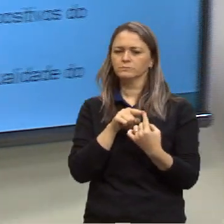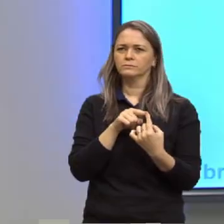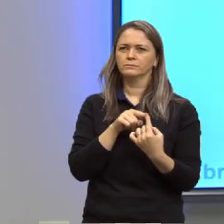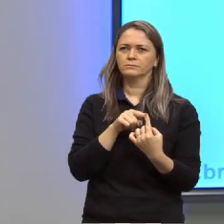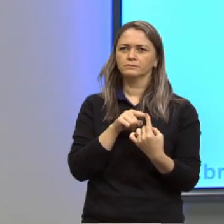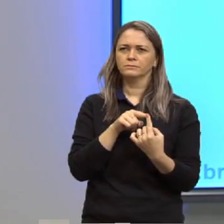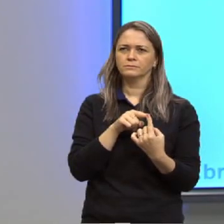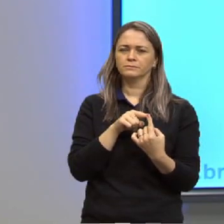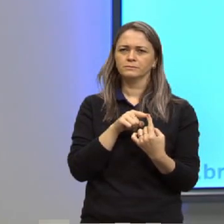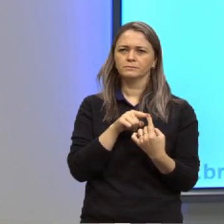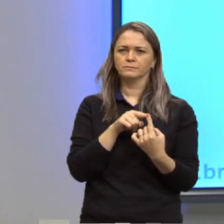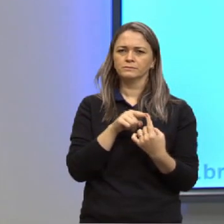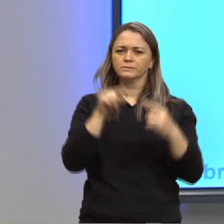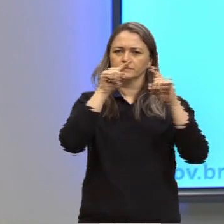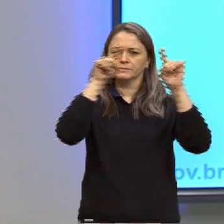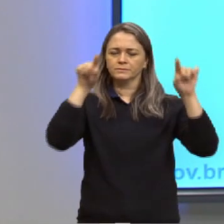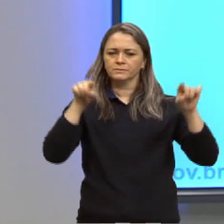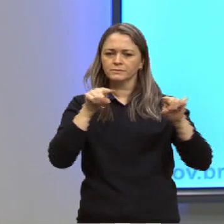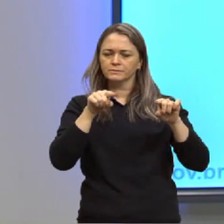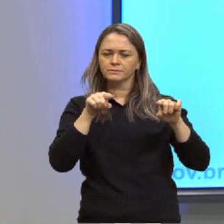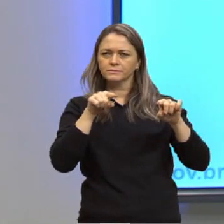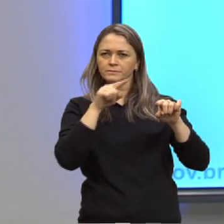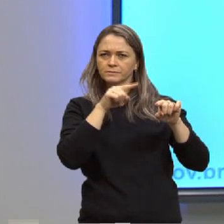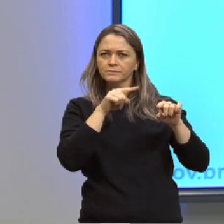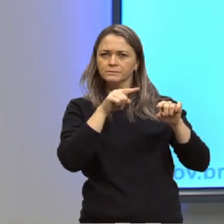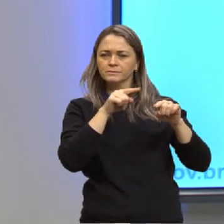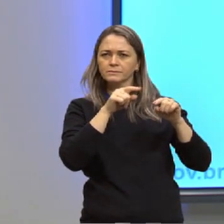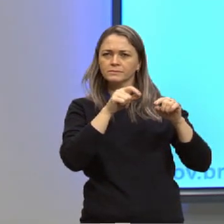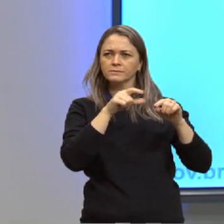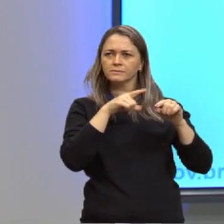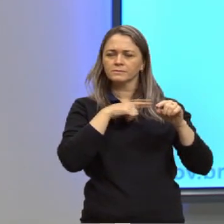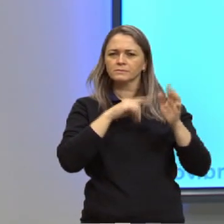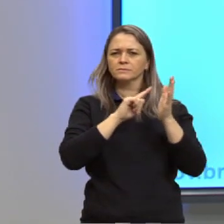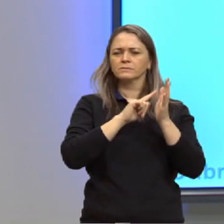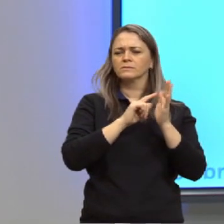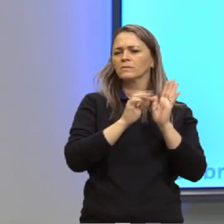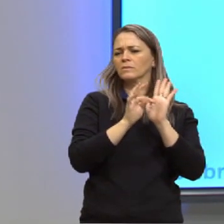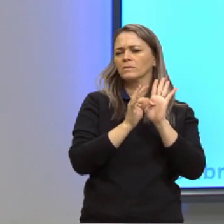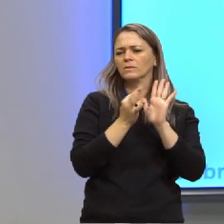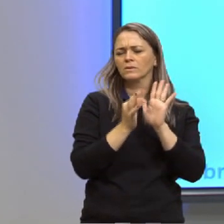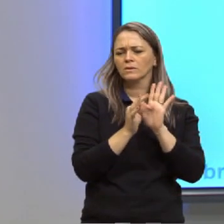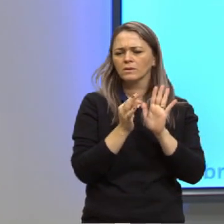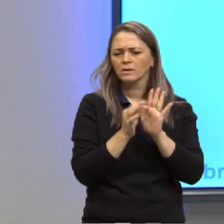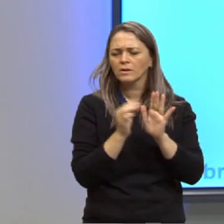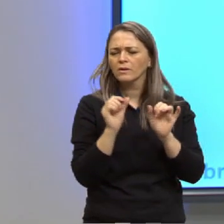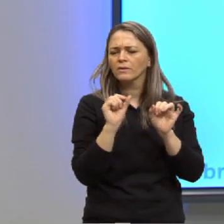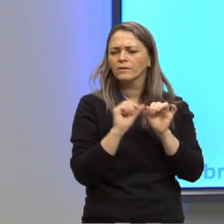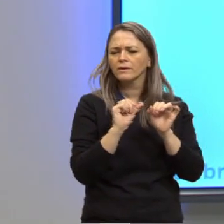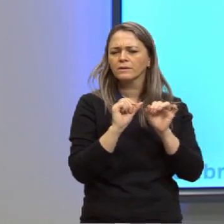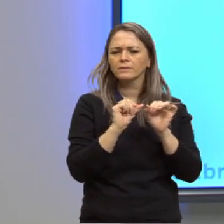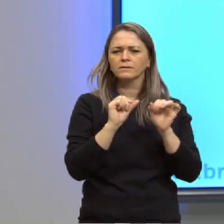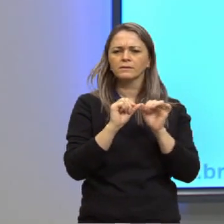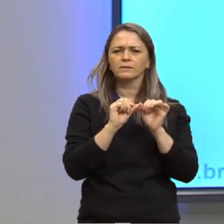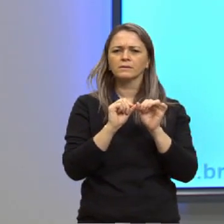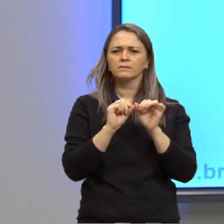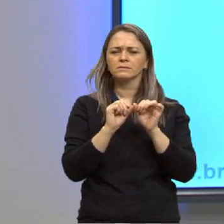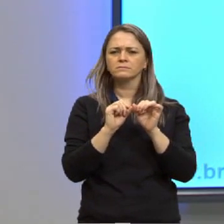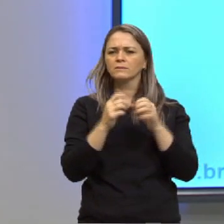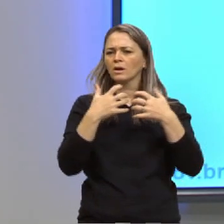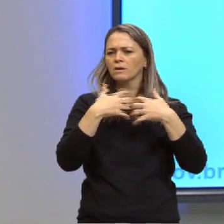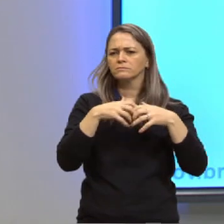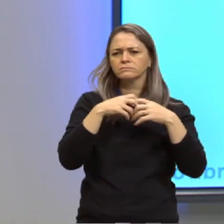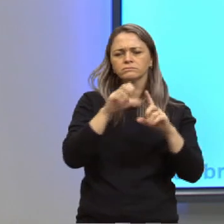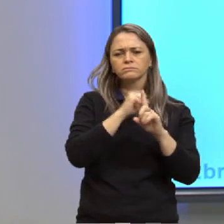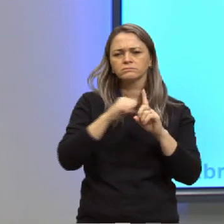O que o nosso enunciado está dizendo ali é que esses textos, qualquer texto construído, ele vai cumprir uma função